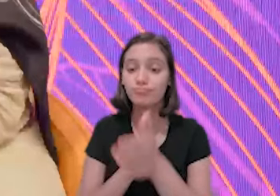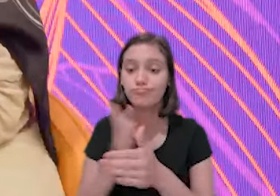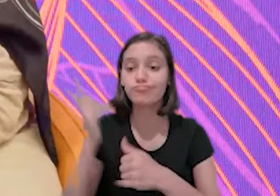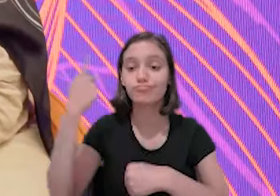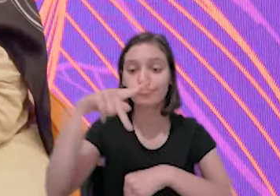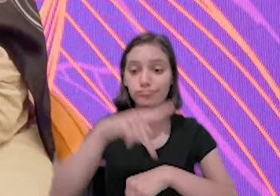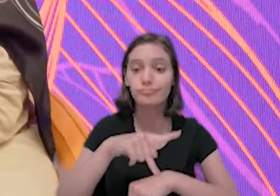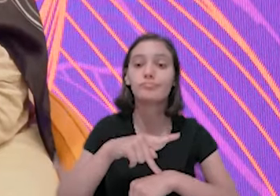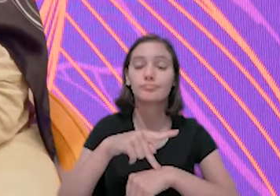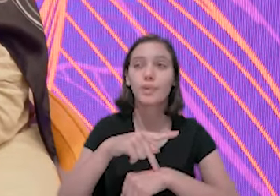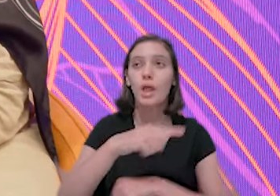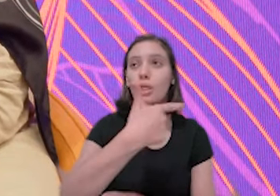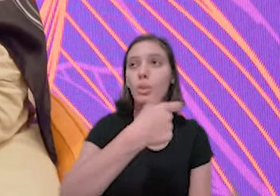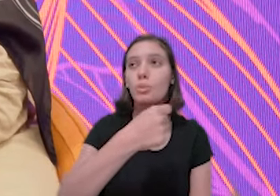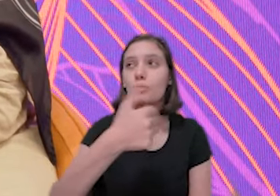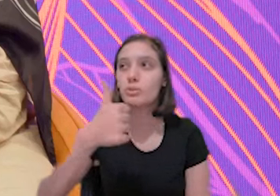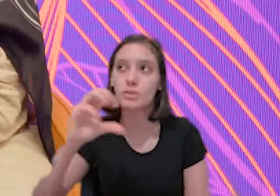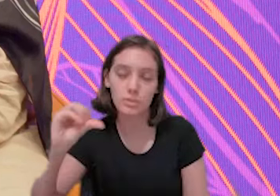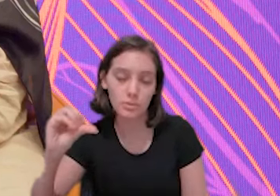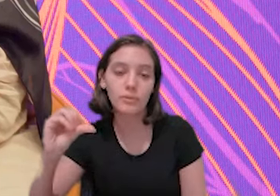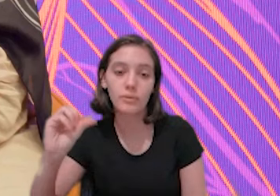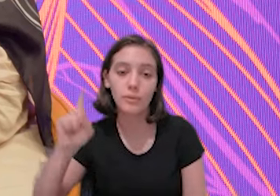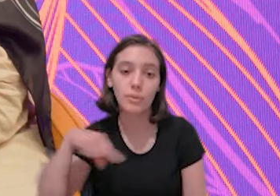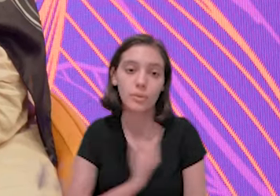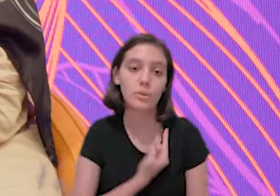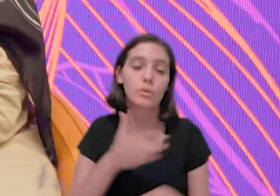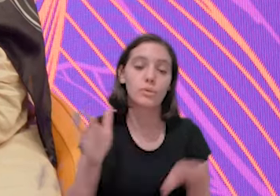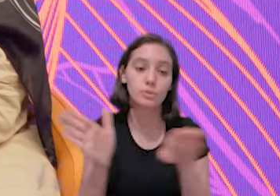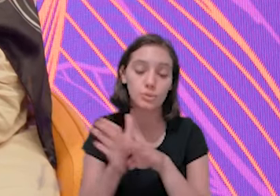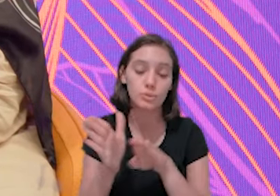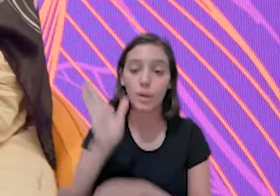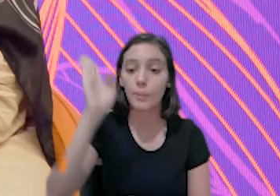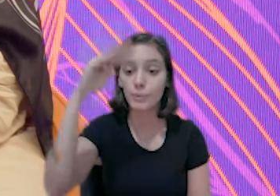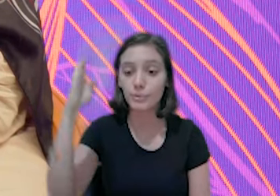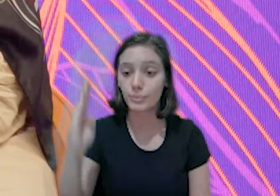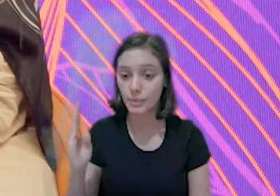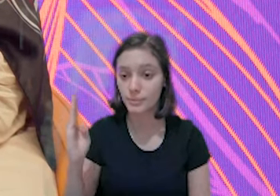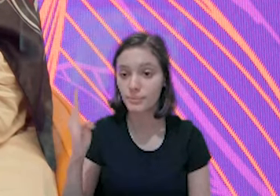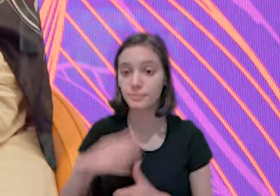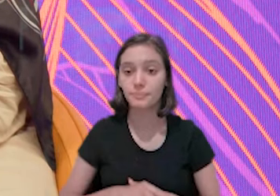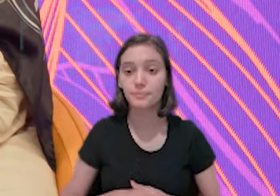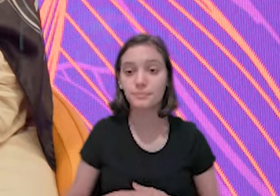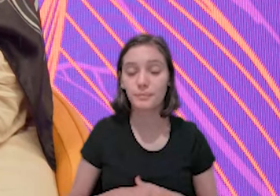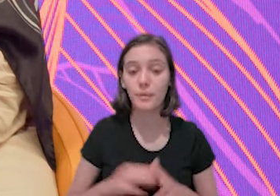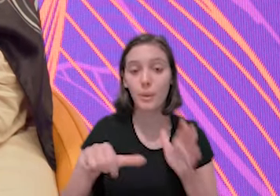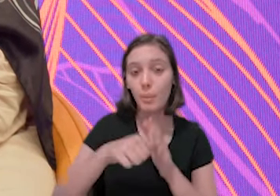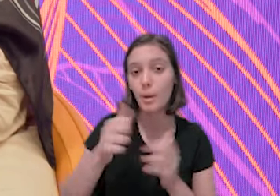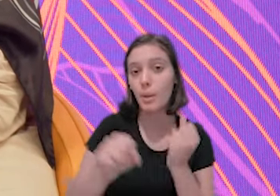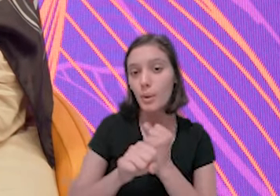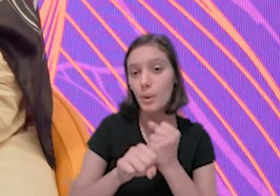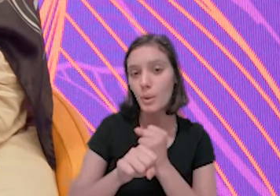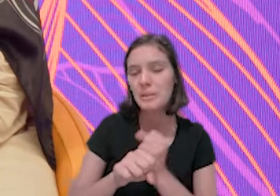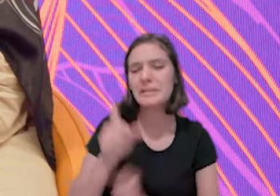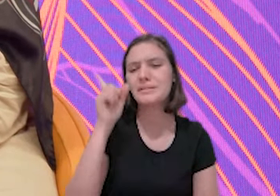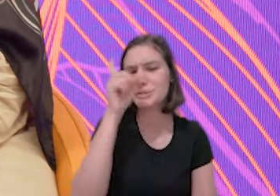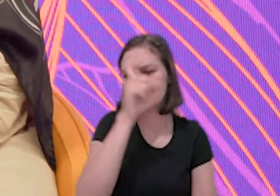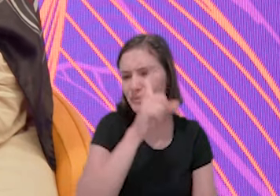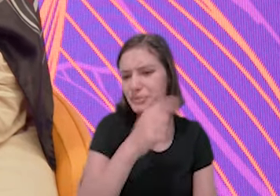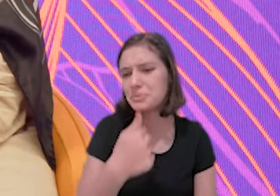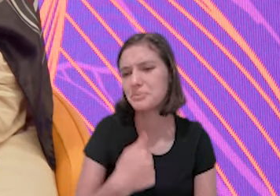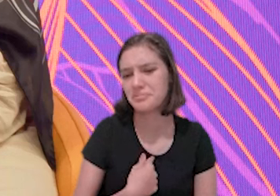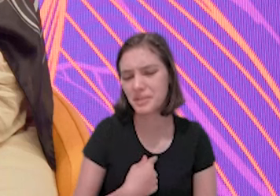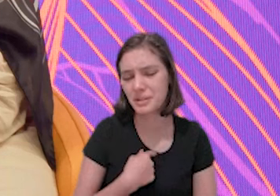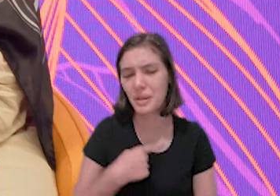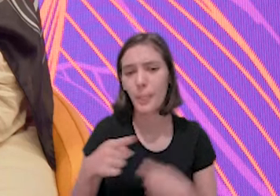Por isso a gente veio aqui, em 2019, a gente chegou aqui no Brasil. Primeiro ano